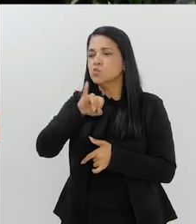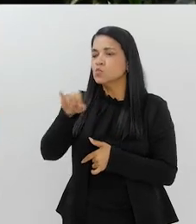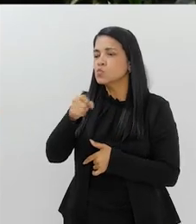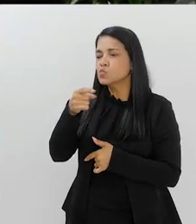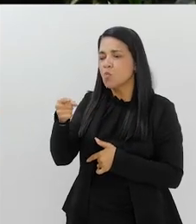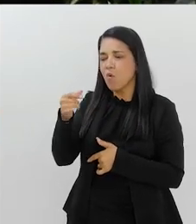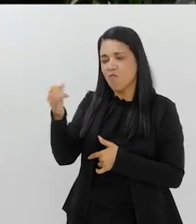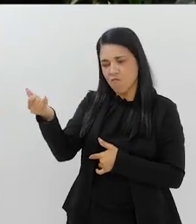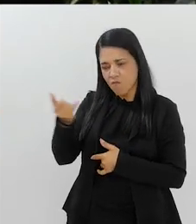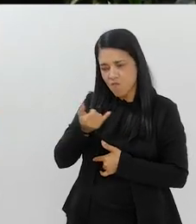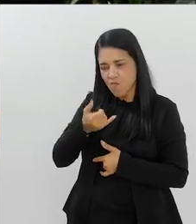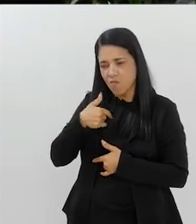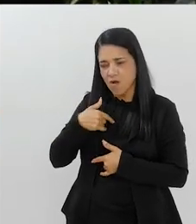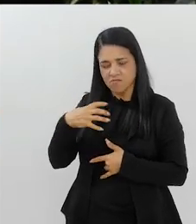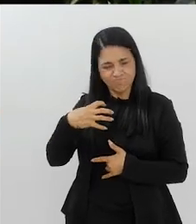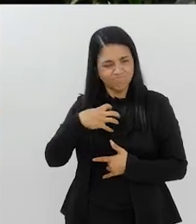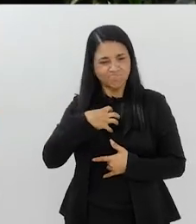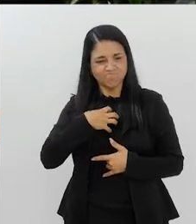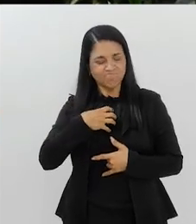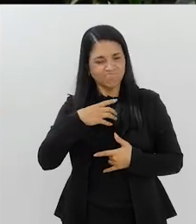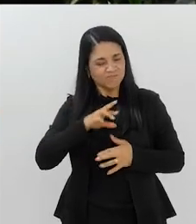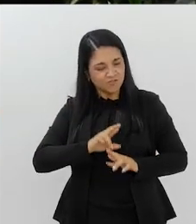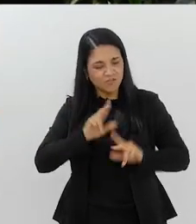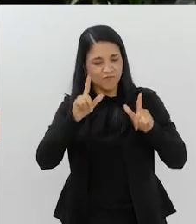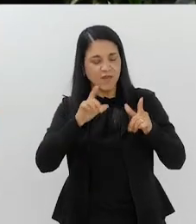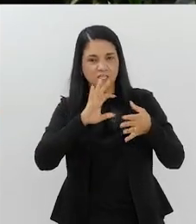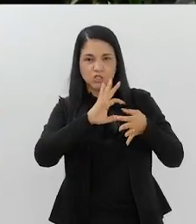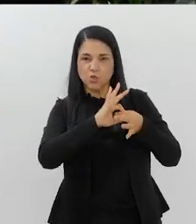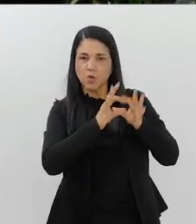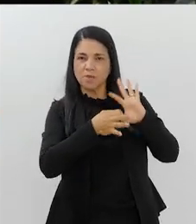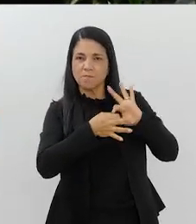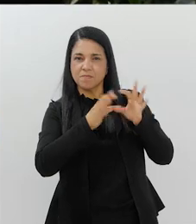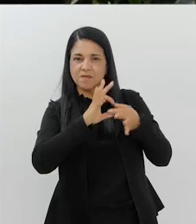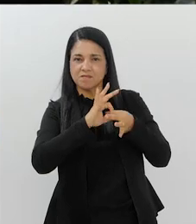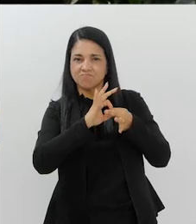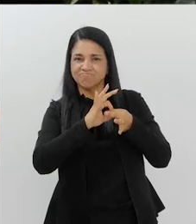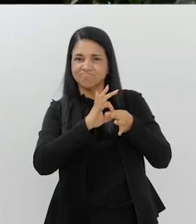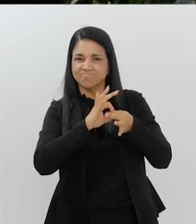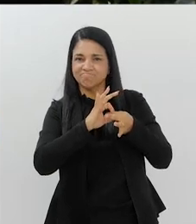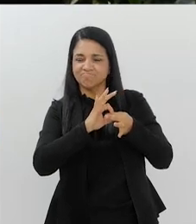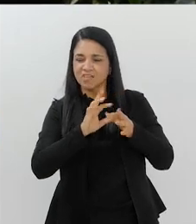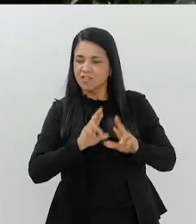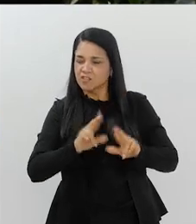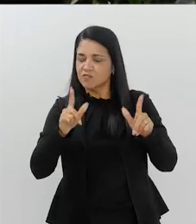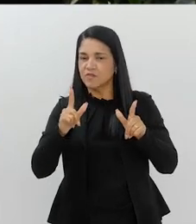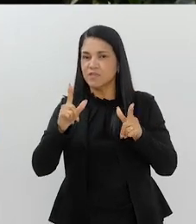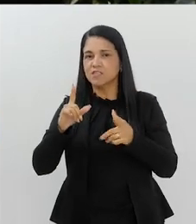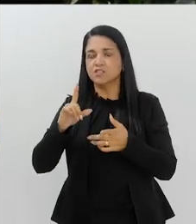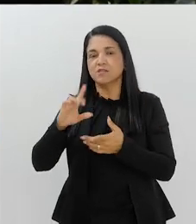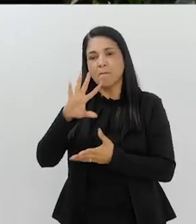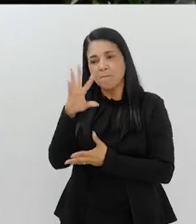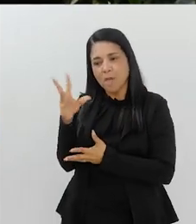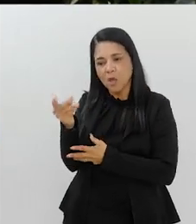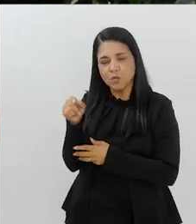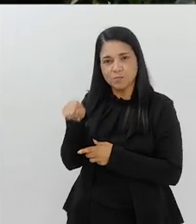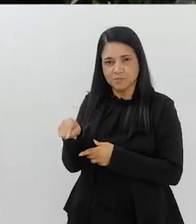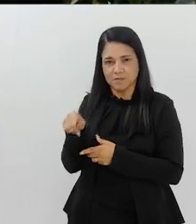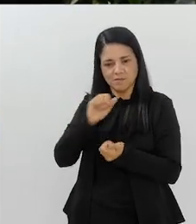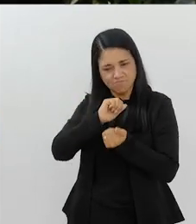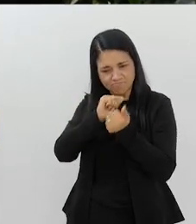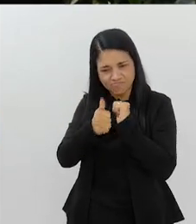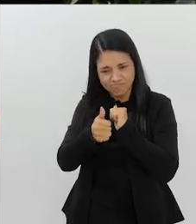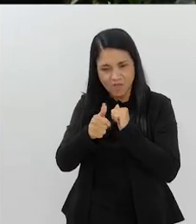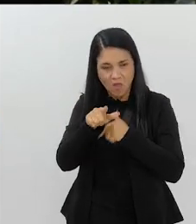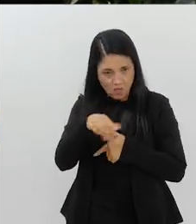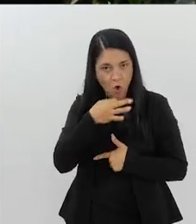eu não sinto uma renovação tão forte como nas Paralimpíadas, como os atletas paralímpicos. Você